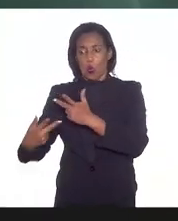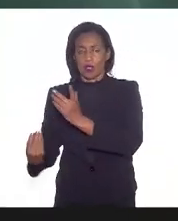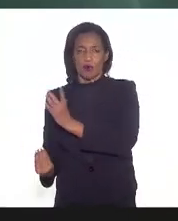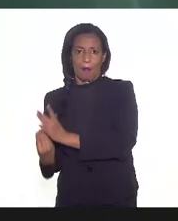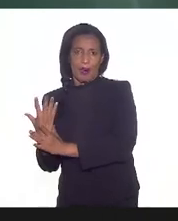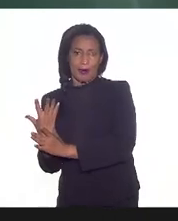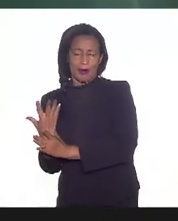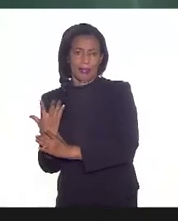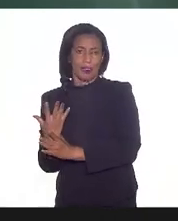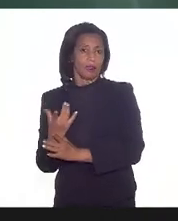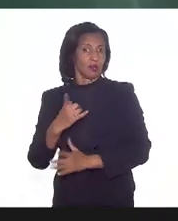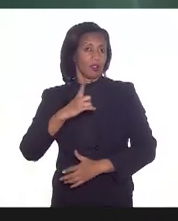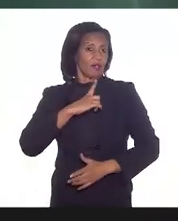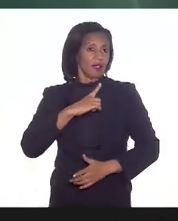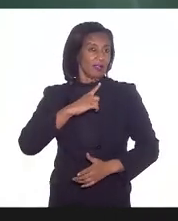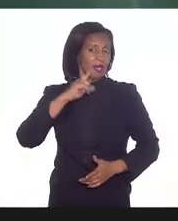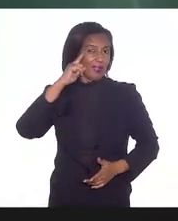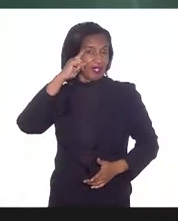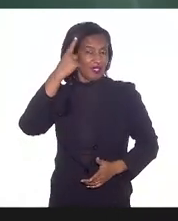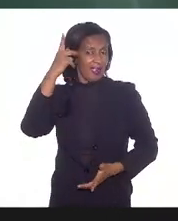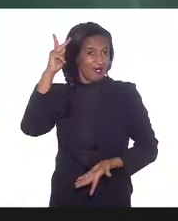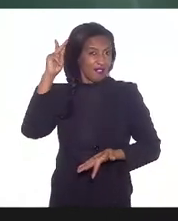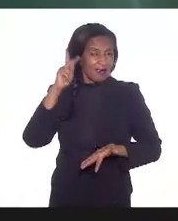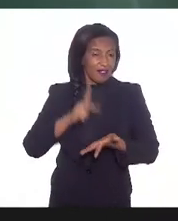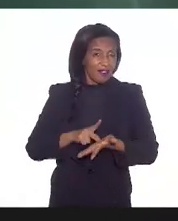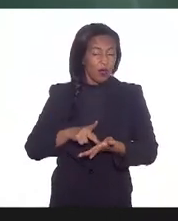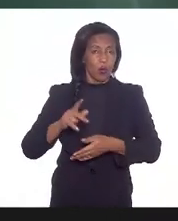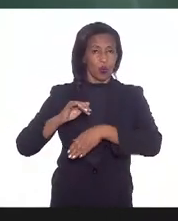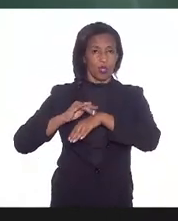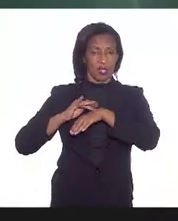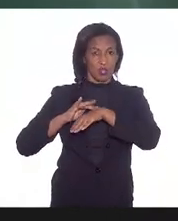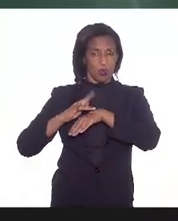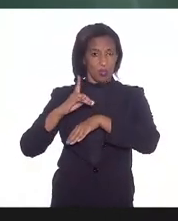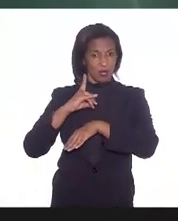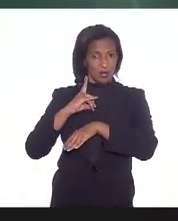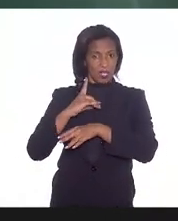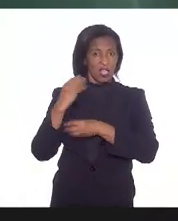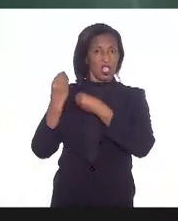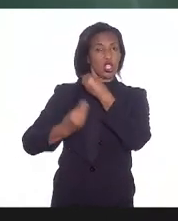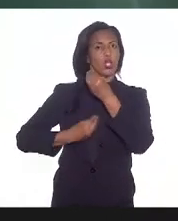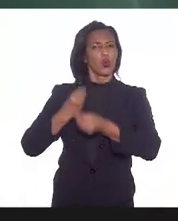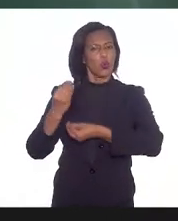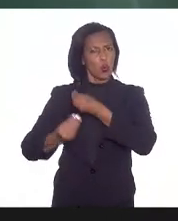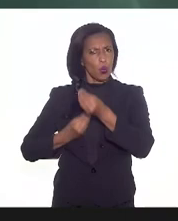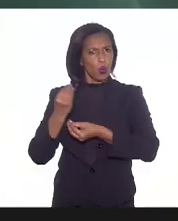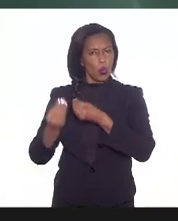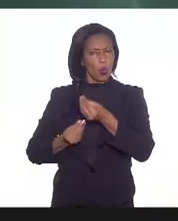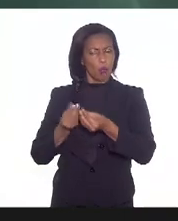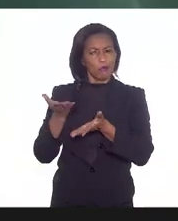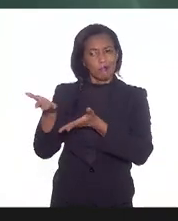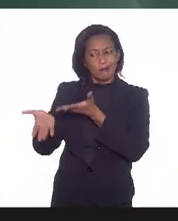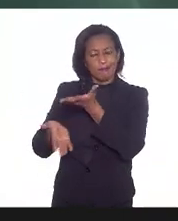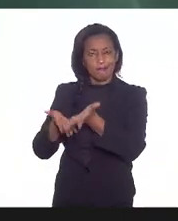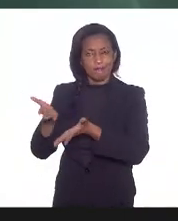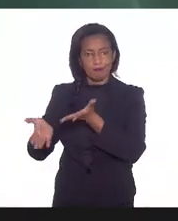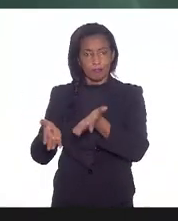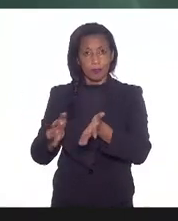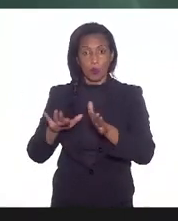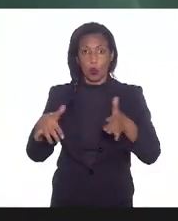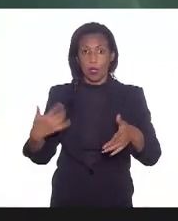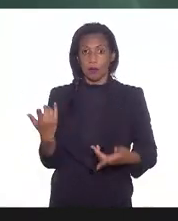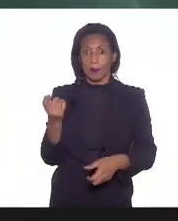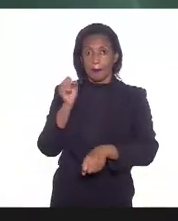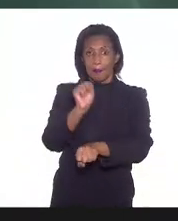vai ter a ideia real do que essa doença é e de como ela deve ser abordada na hora que a gente olhar para trás